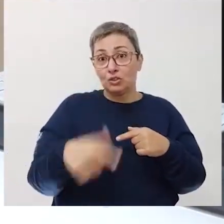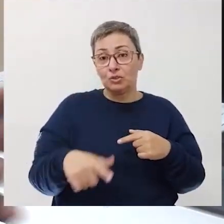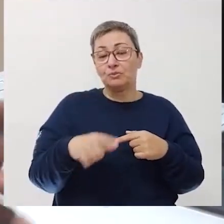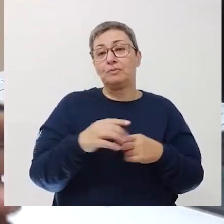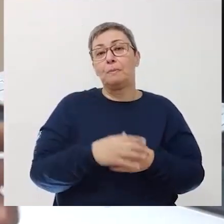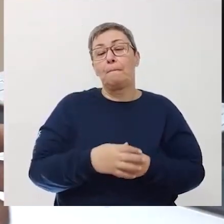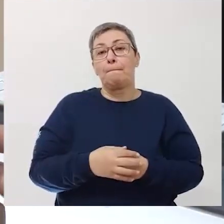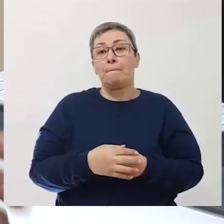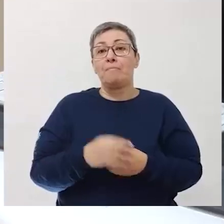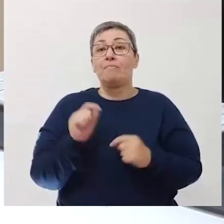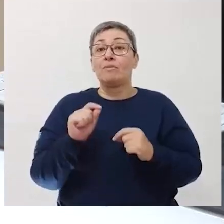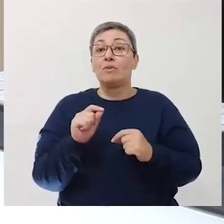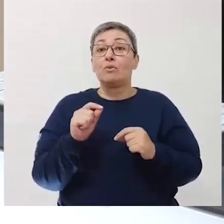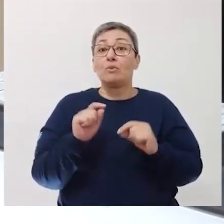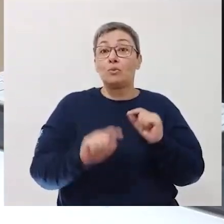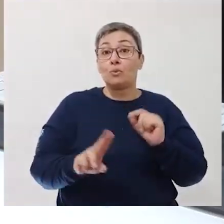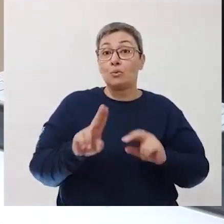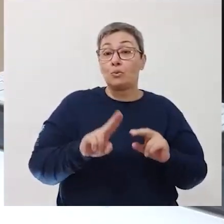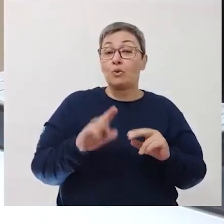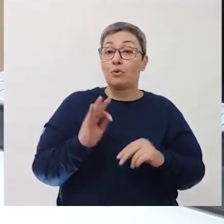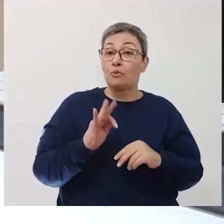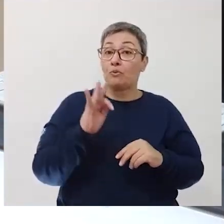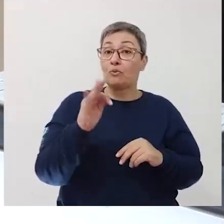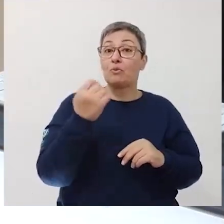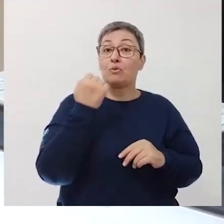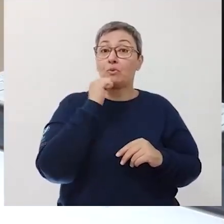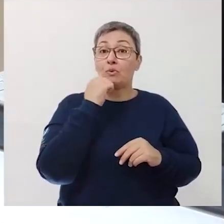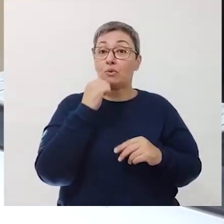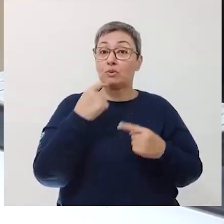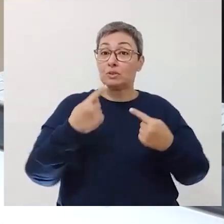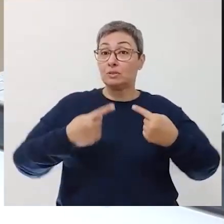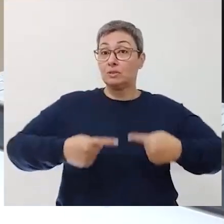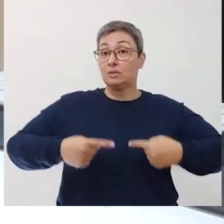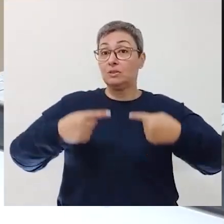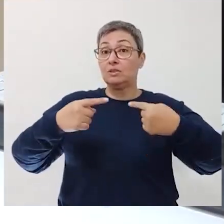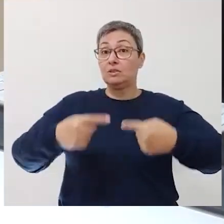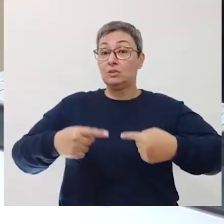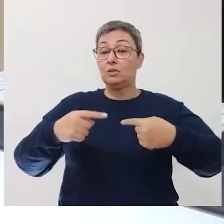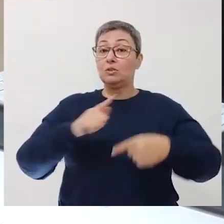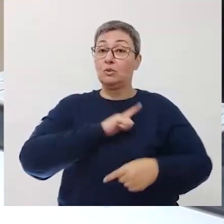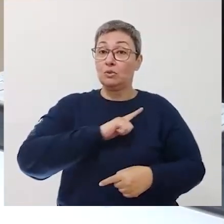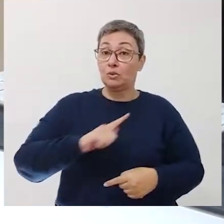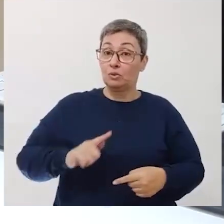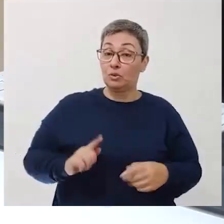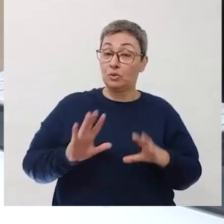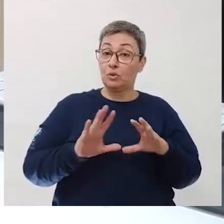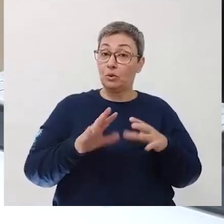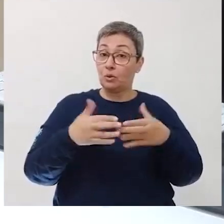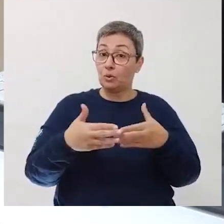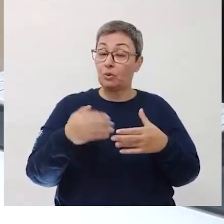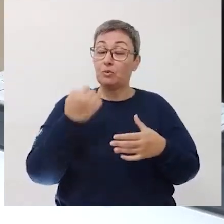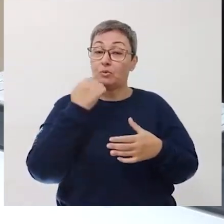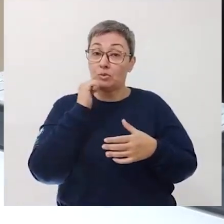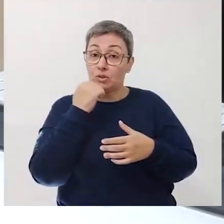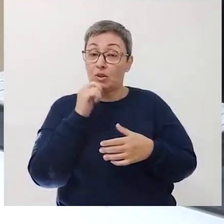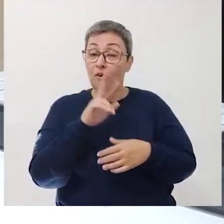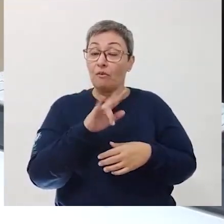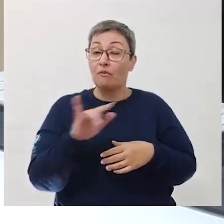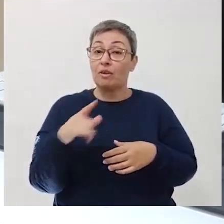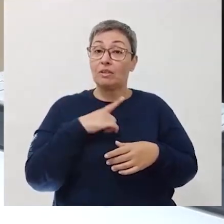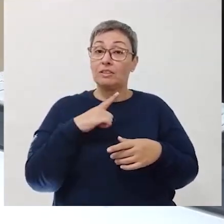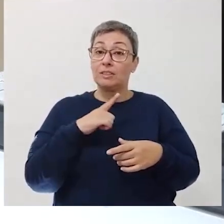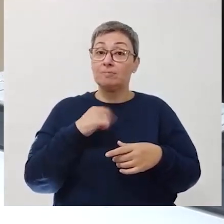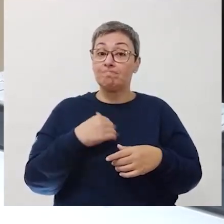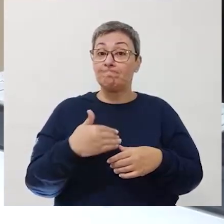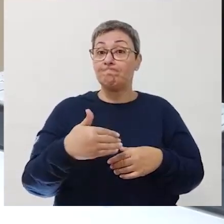novamente, né? Para o futuro da ciência, os desafios que os governos e comunidade científica